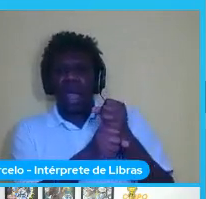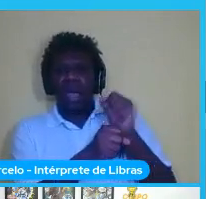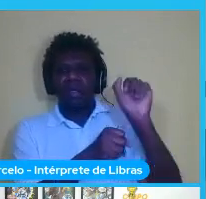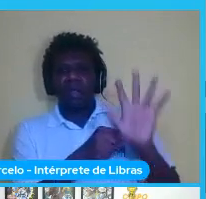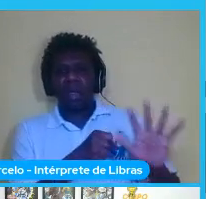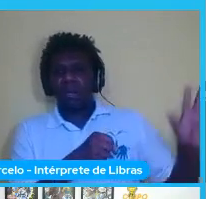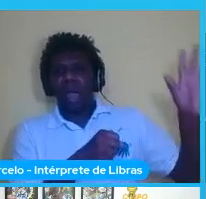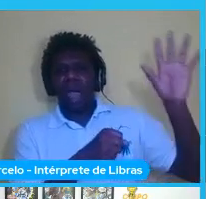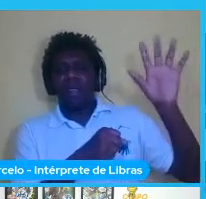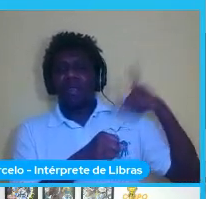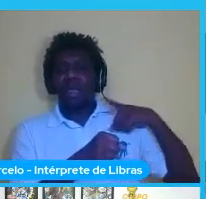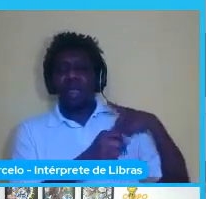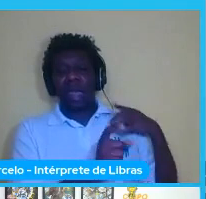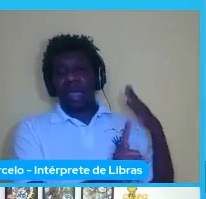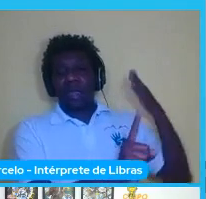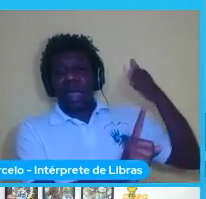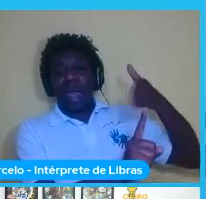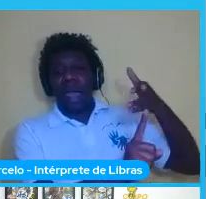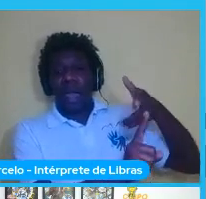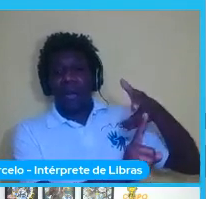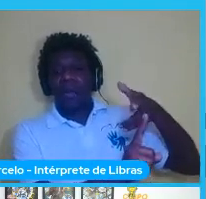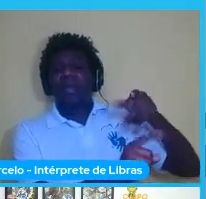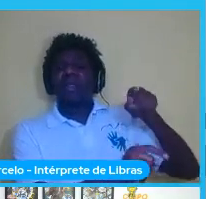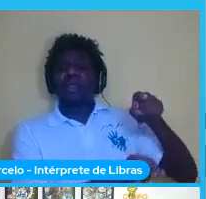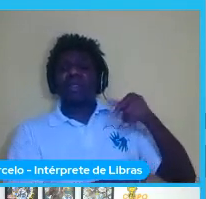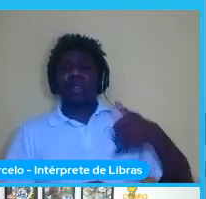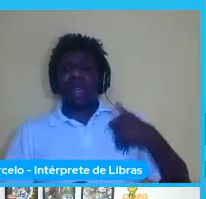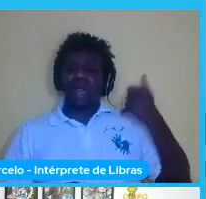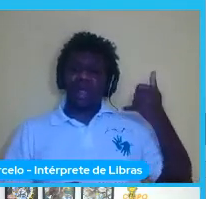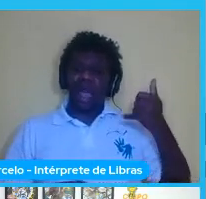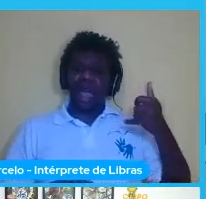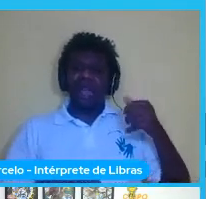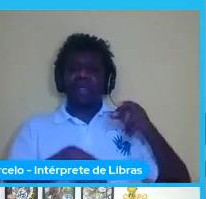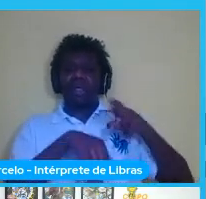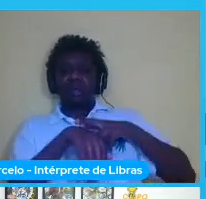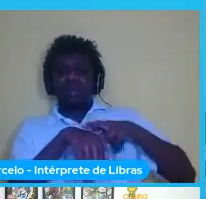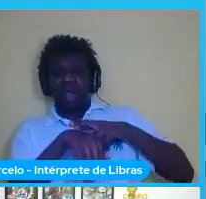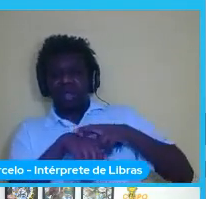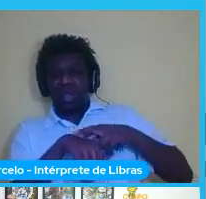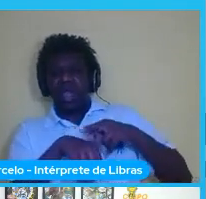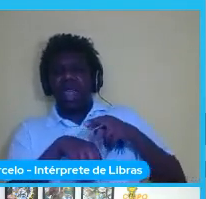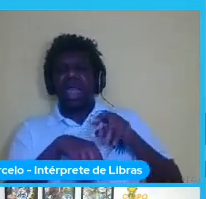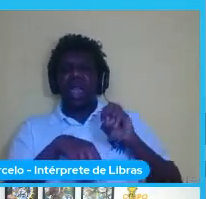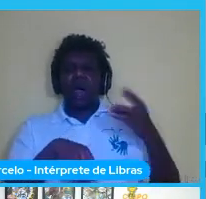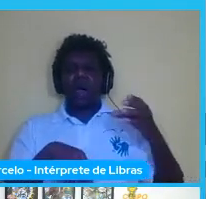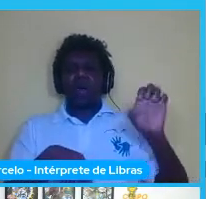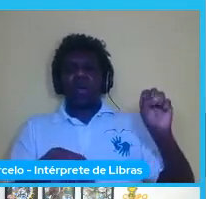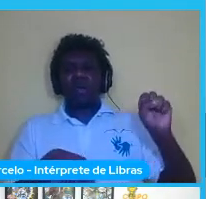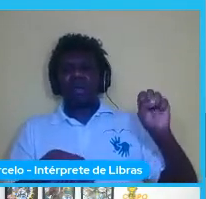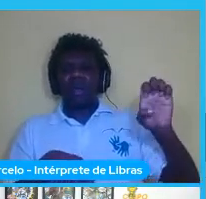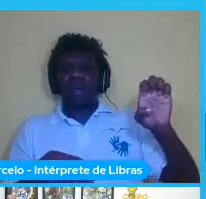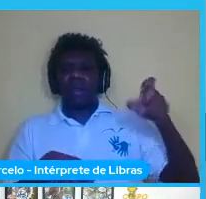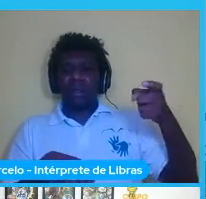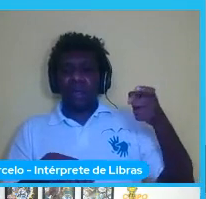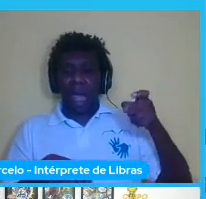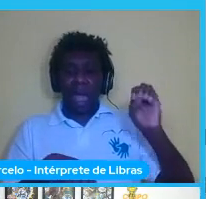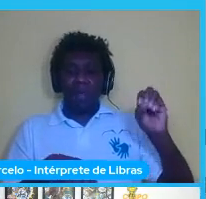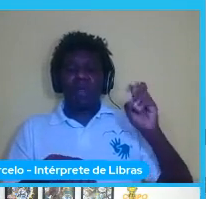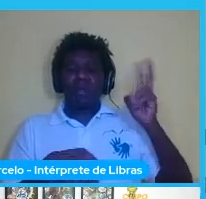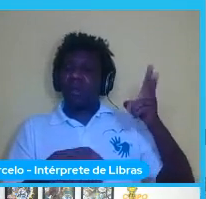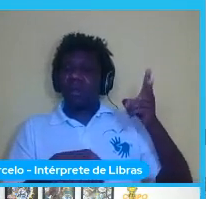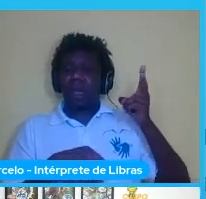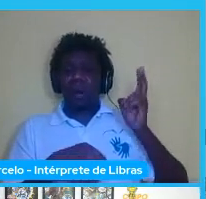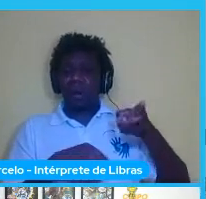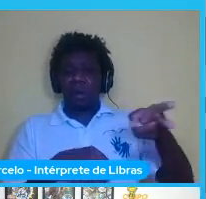representativa de determinada idade etnia sexo enfim e aí você termina treinando do mesmo jeito e às vezes